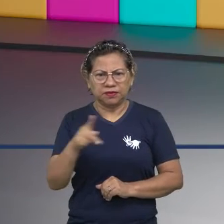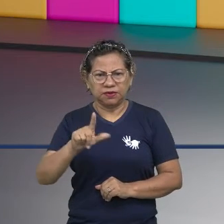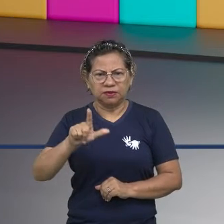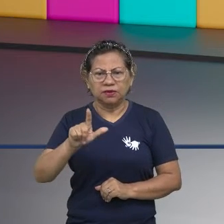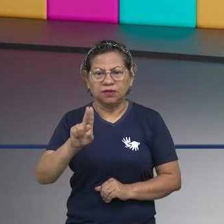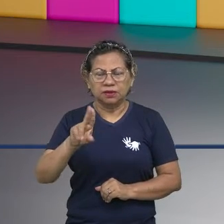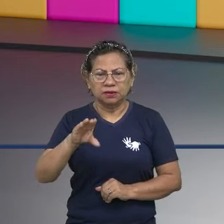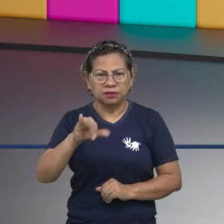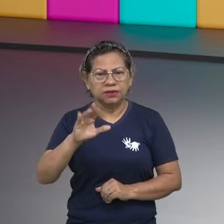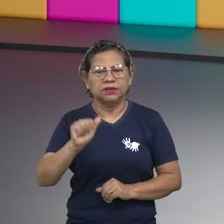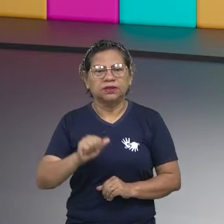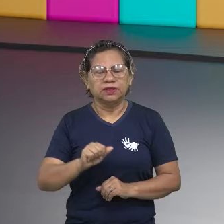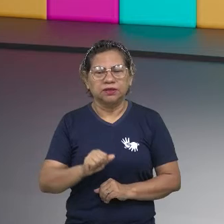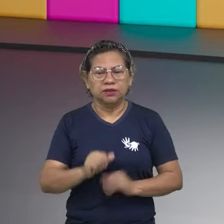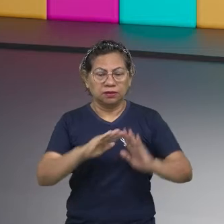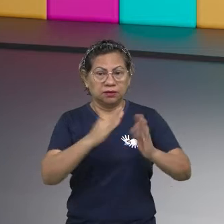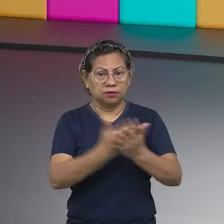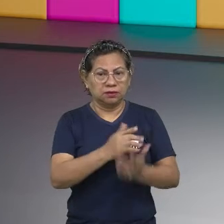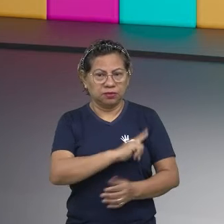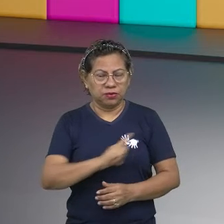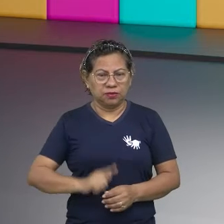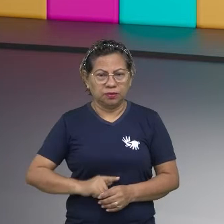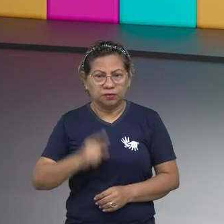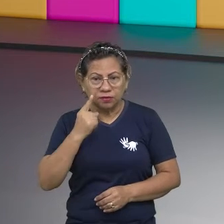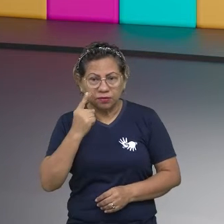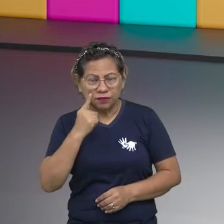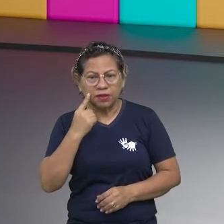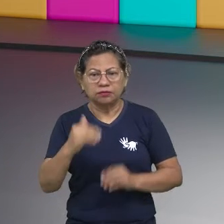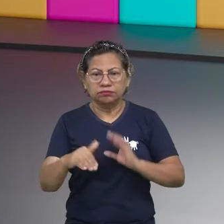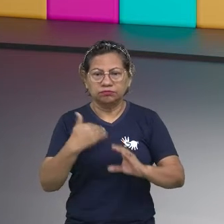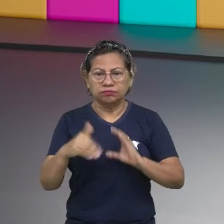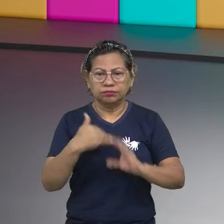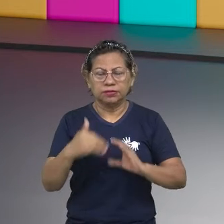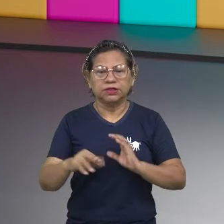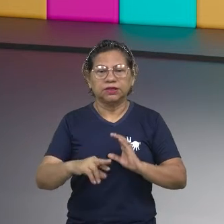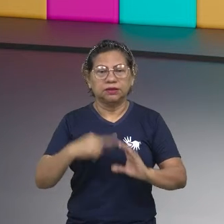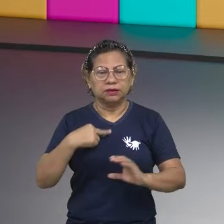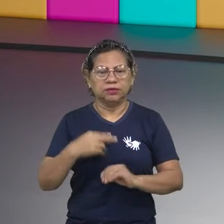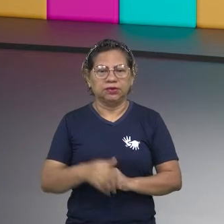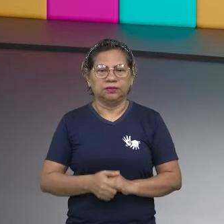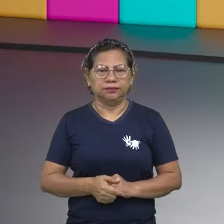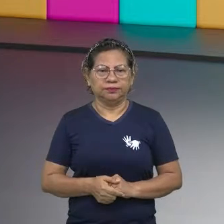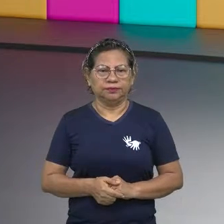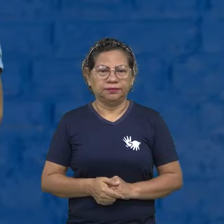alunos da escola pública. Vamos ver se tem algumas respostas aí? Sim ou não?